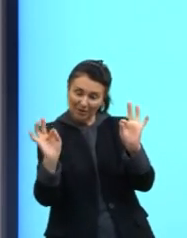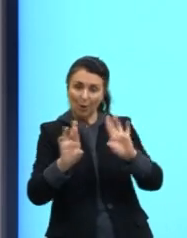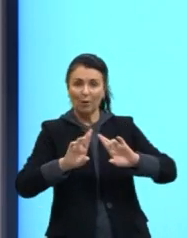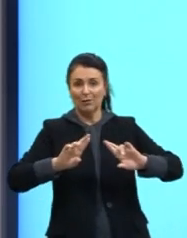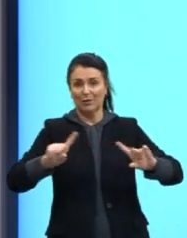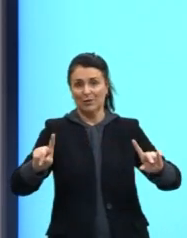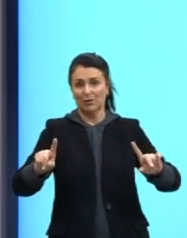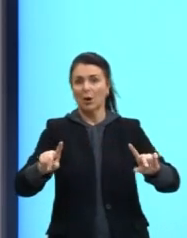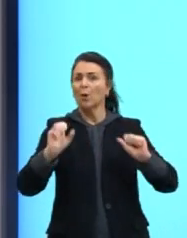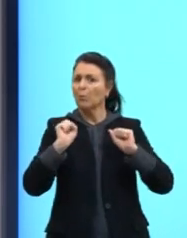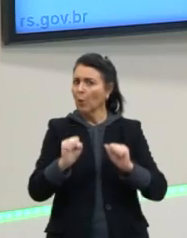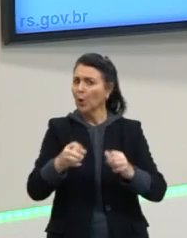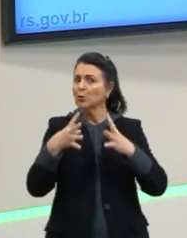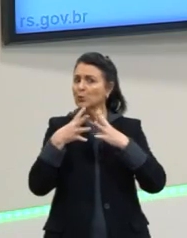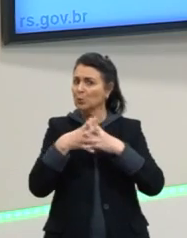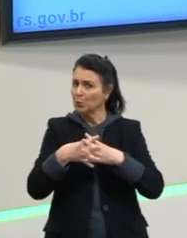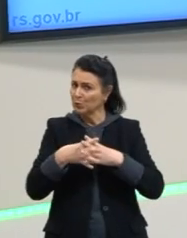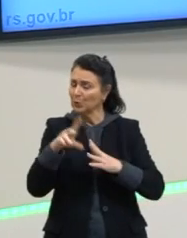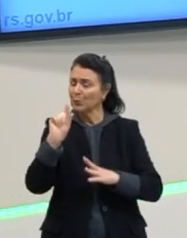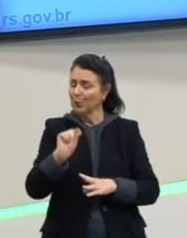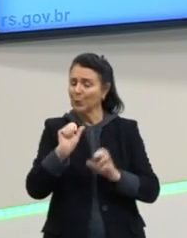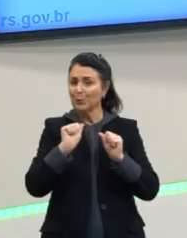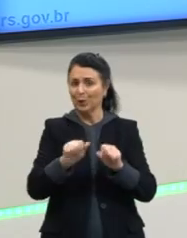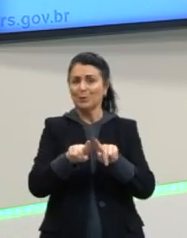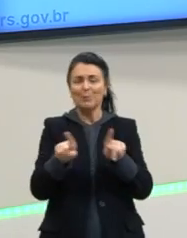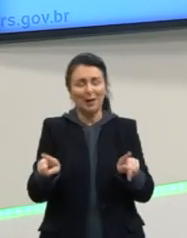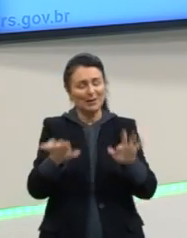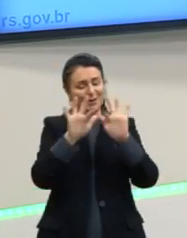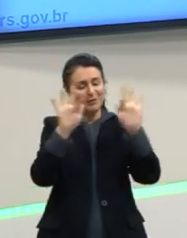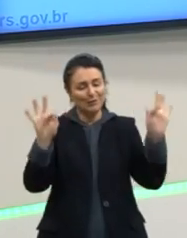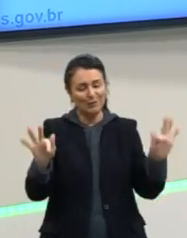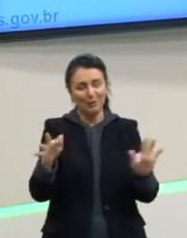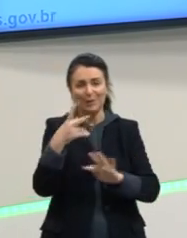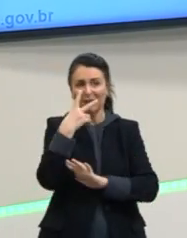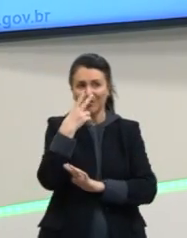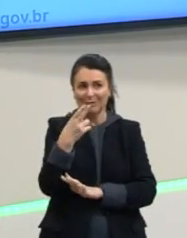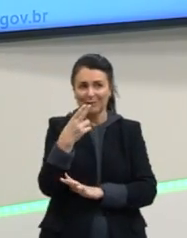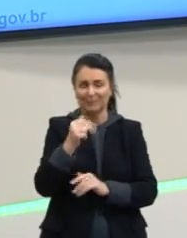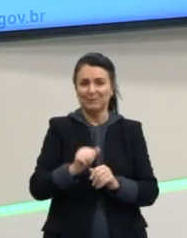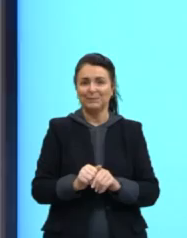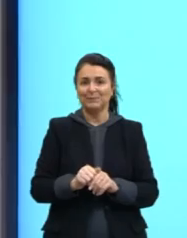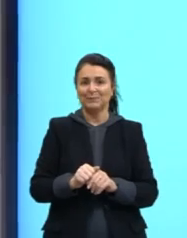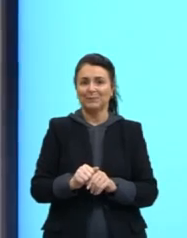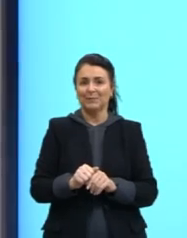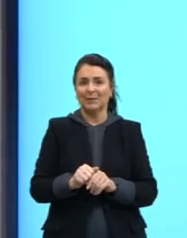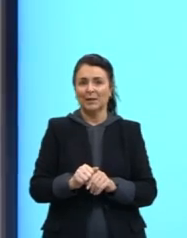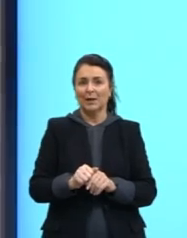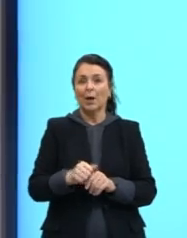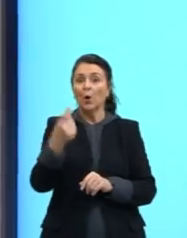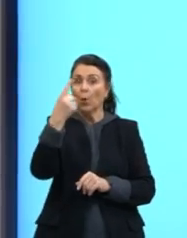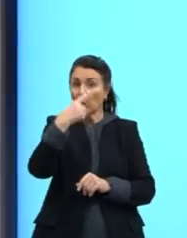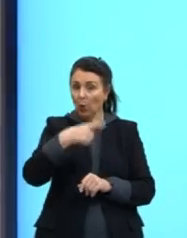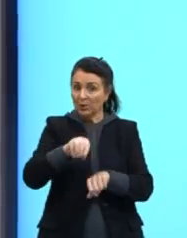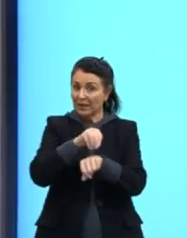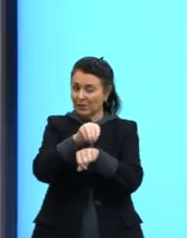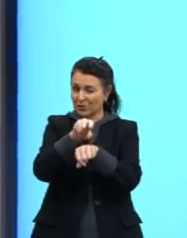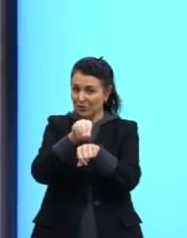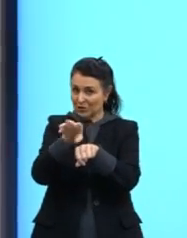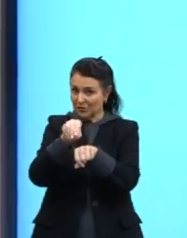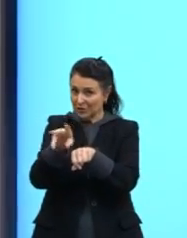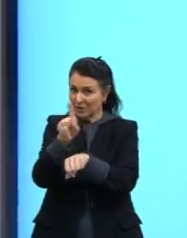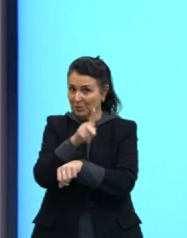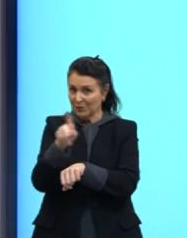Isso acaba confundindo a gente, mas é a mesma fórmula. Bom, aqui eu vou deixar outra recomendação para vocês,